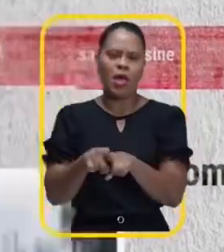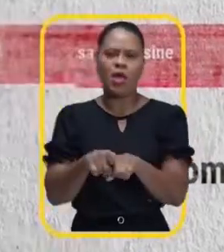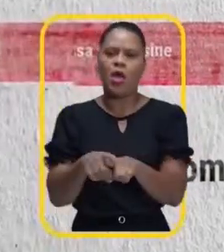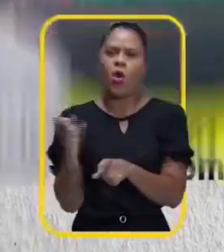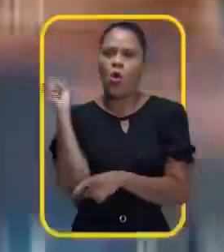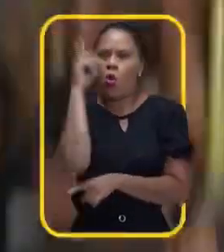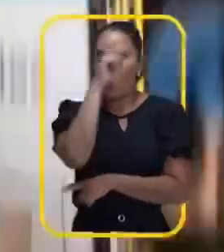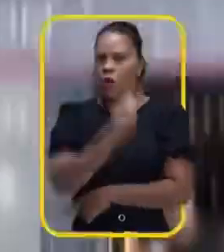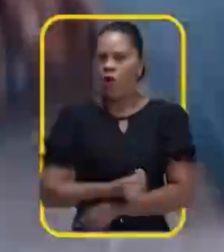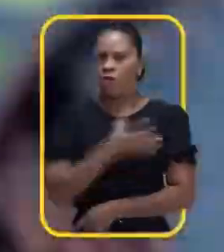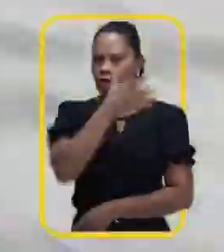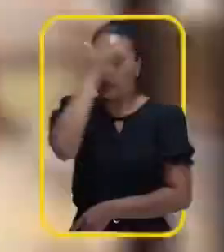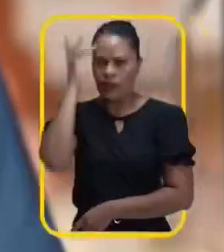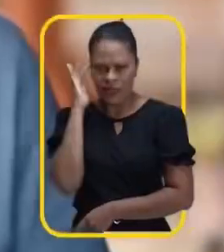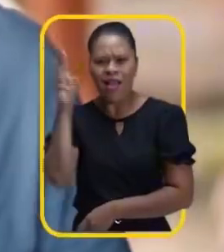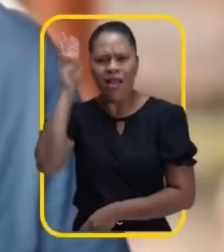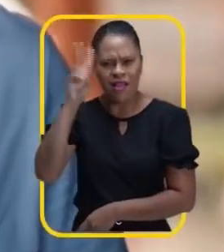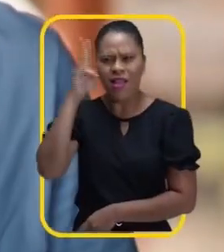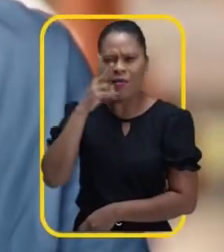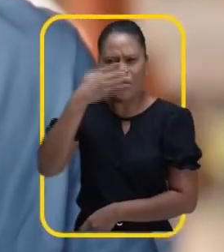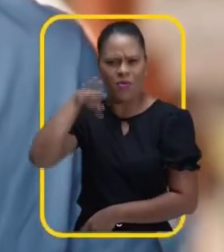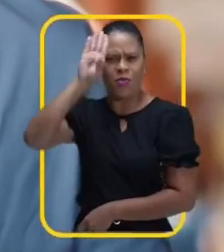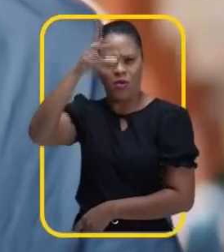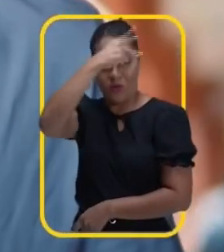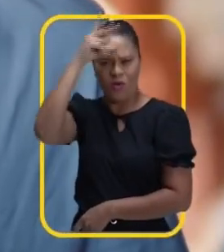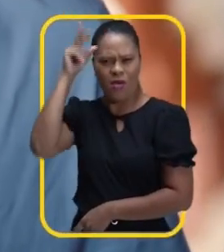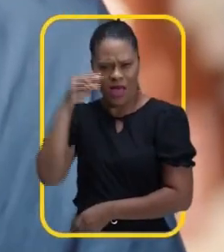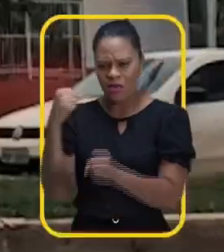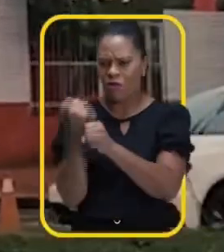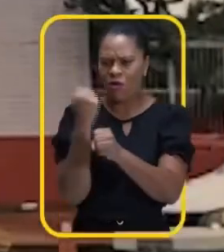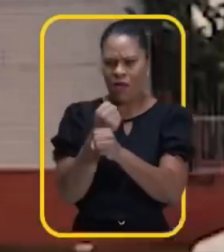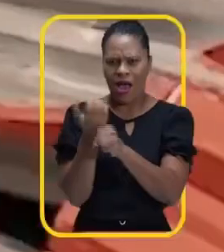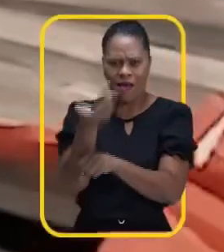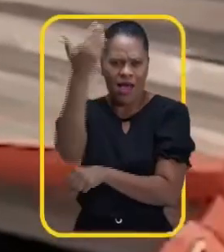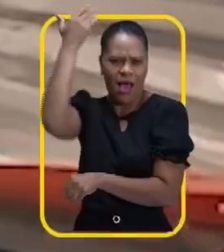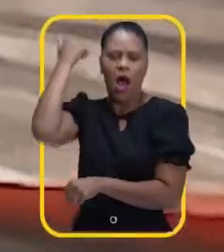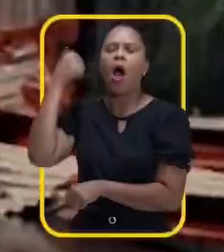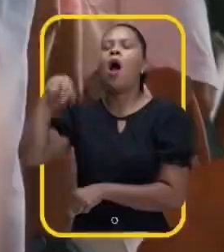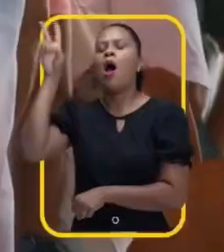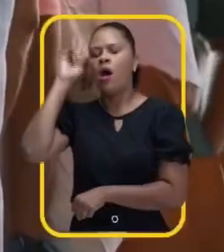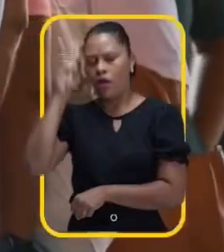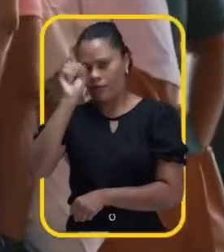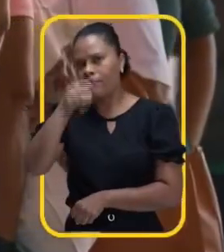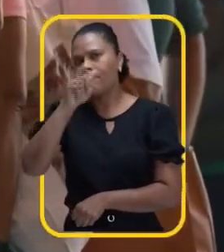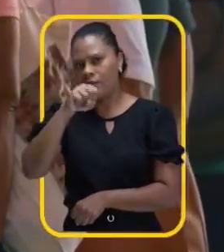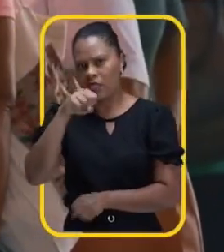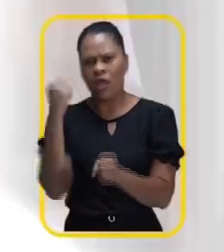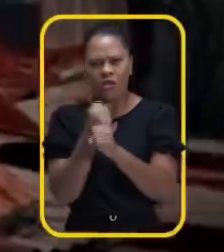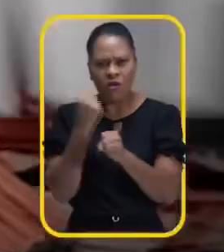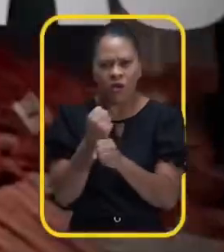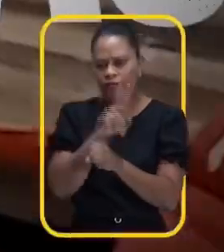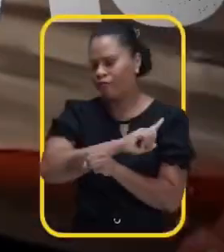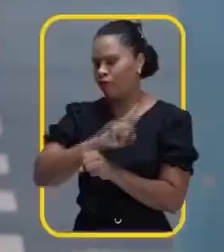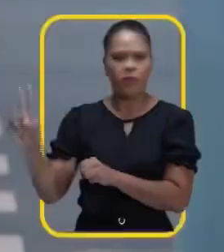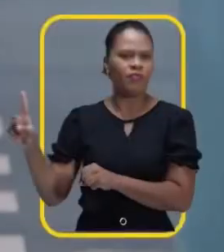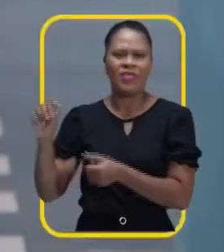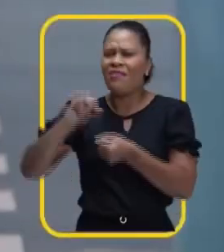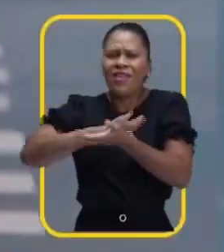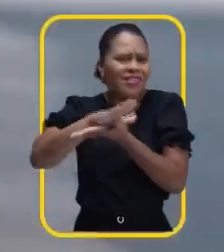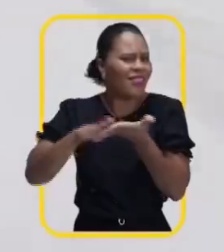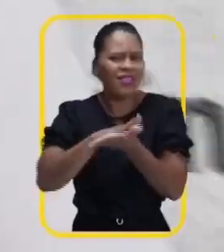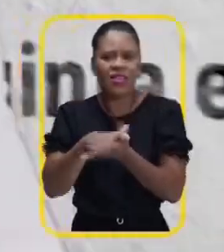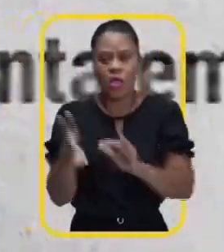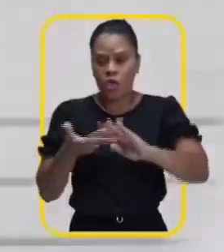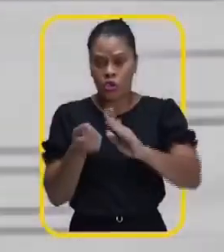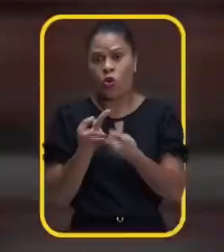colocando em risco a vida das pessoas. Lembra que o Brad prometeu reformar esse terminal na campanha passada? Sim, eu me recordo. Ele reformou? Não, não, não. Não fez